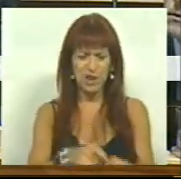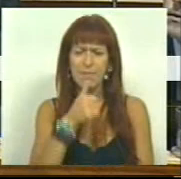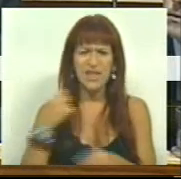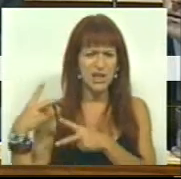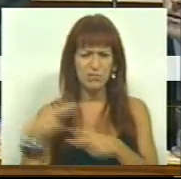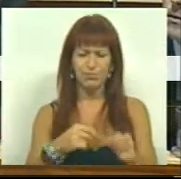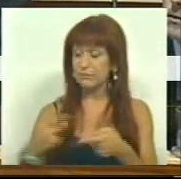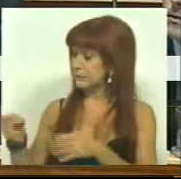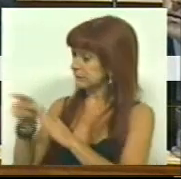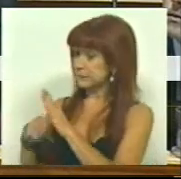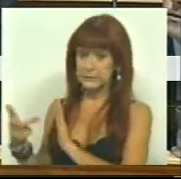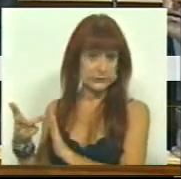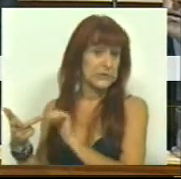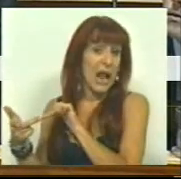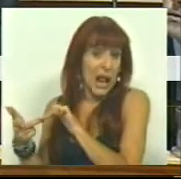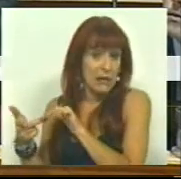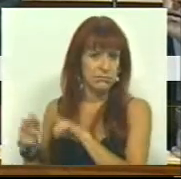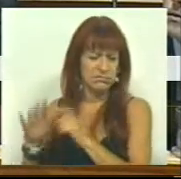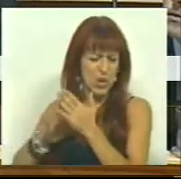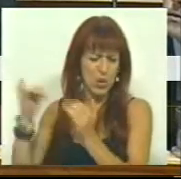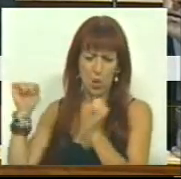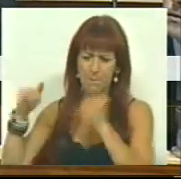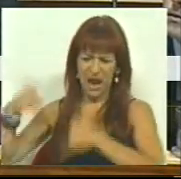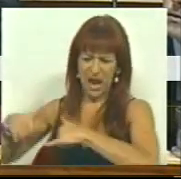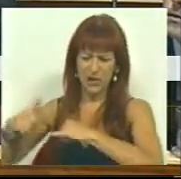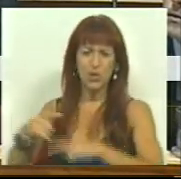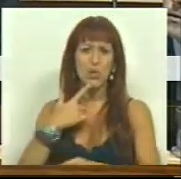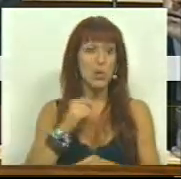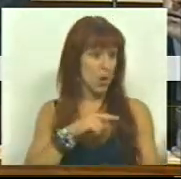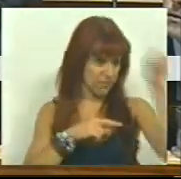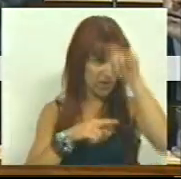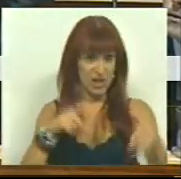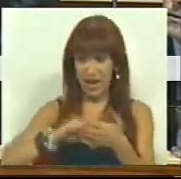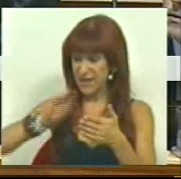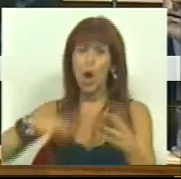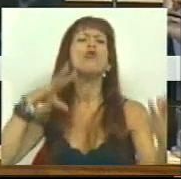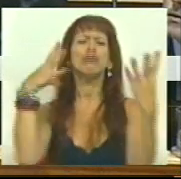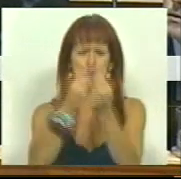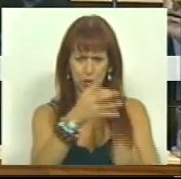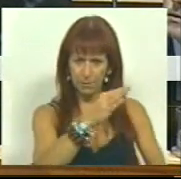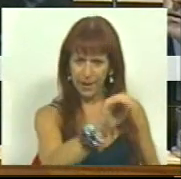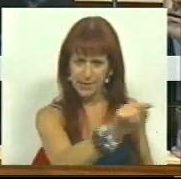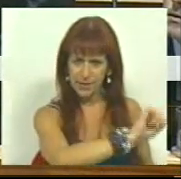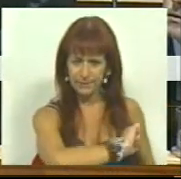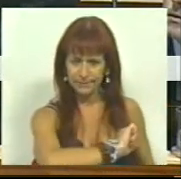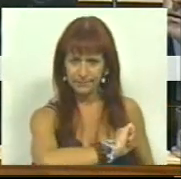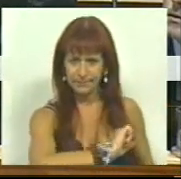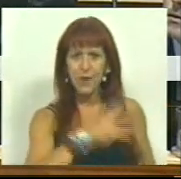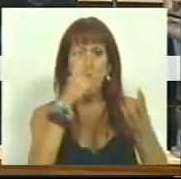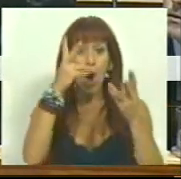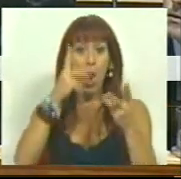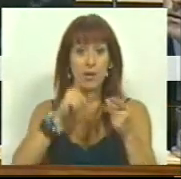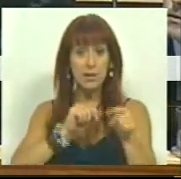medidas do memorando da Troika, do pacto de agressão que V. Exª assinaram conjuntamente com o PS. Um